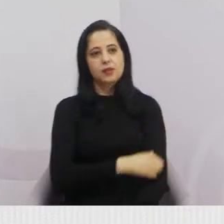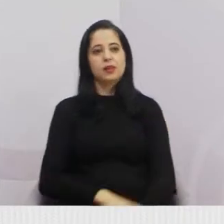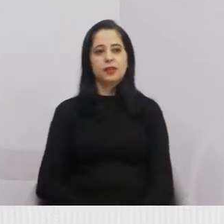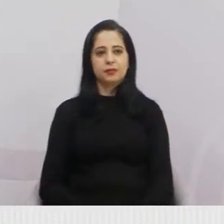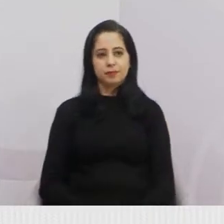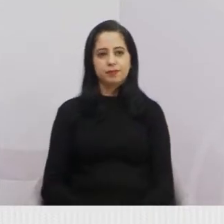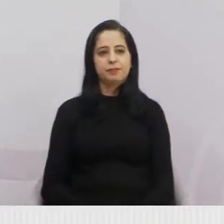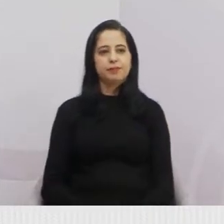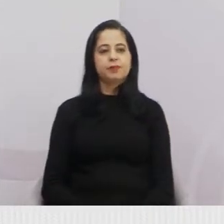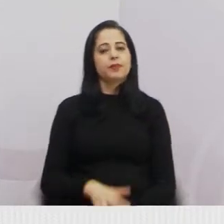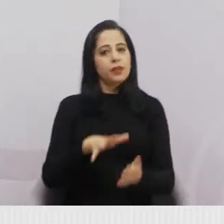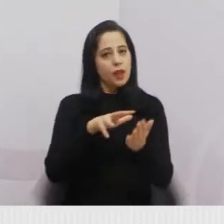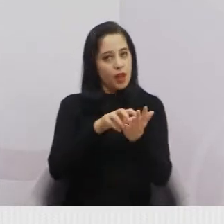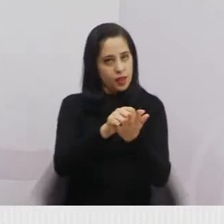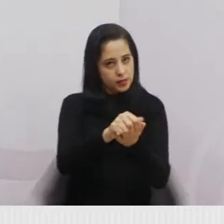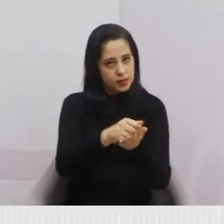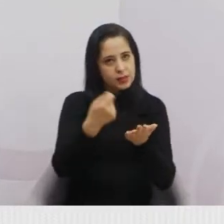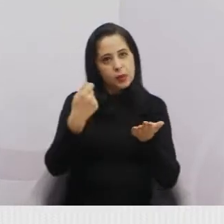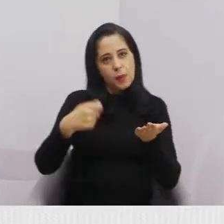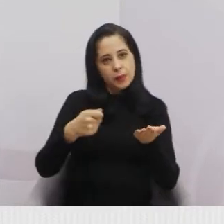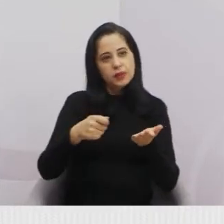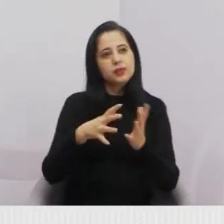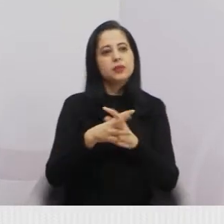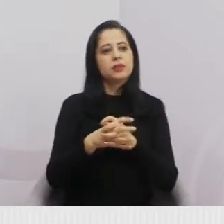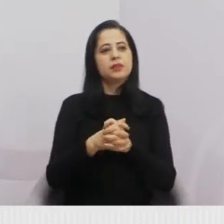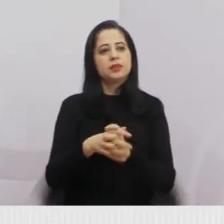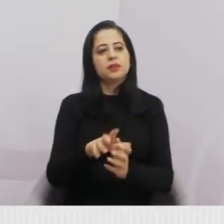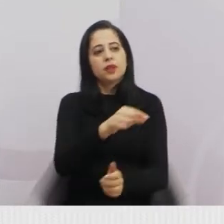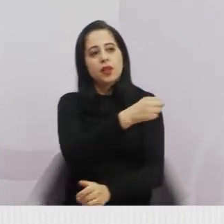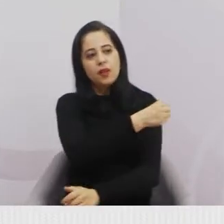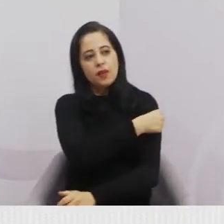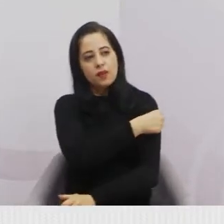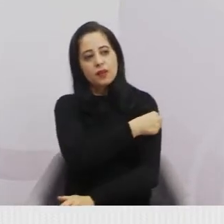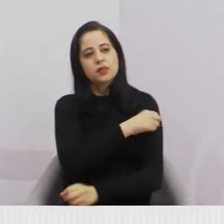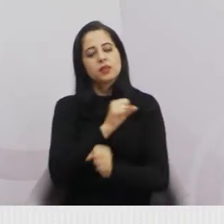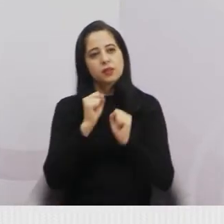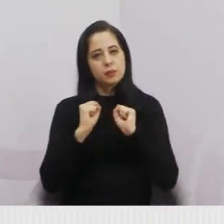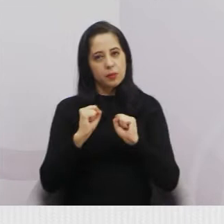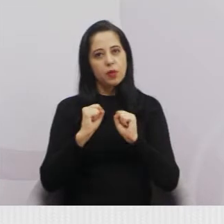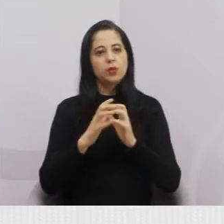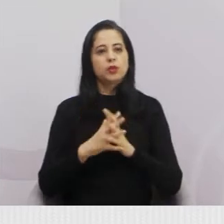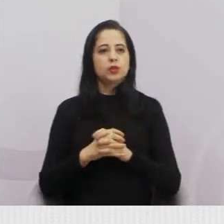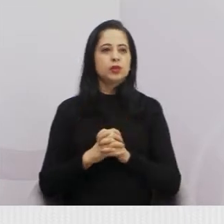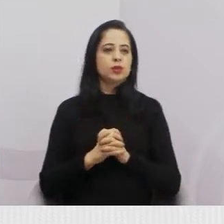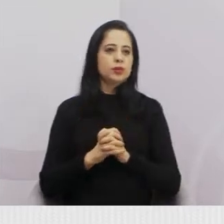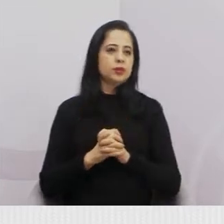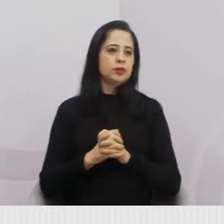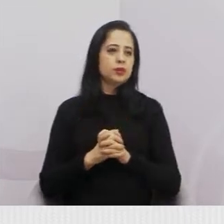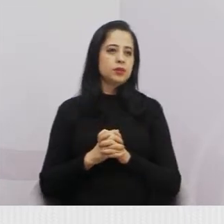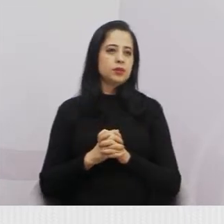fazendo o cadastro, tá? E poder tomar a primeira vacina. Agora,